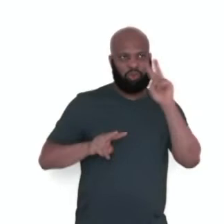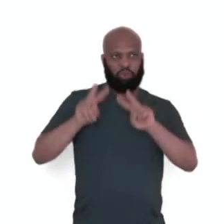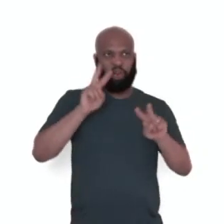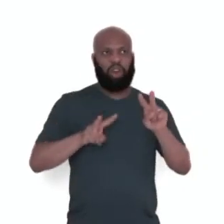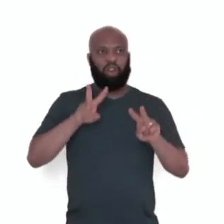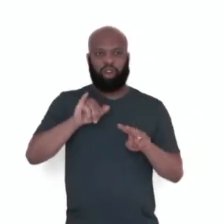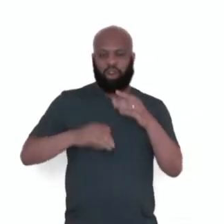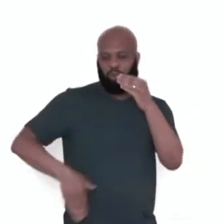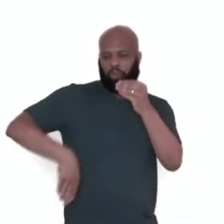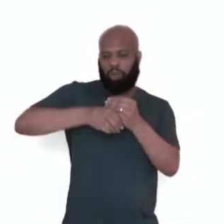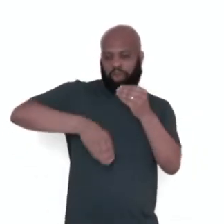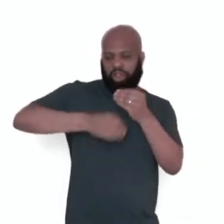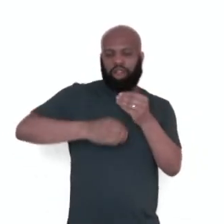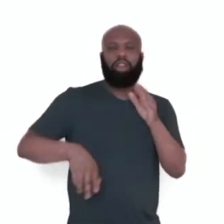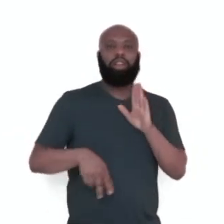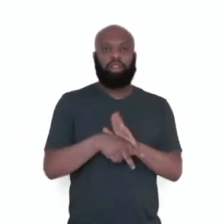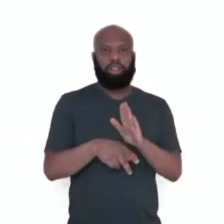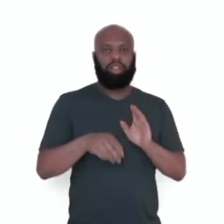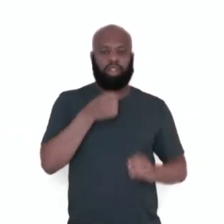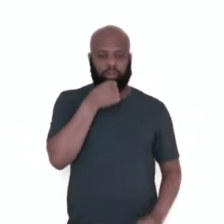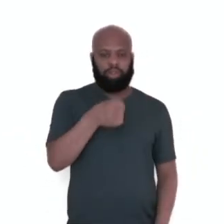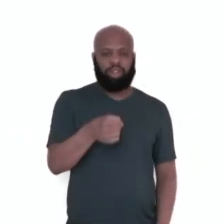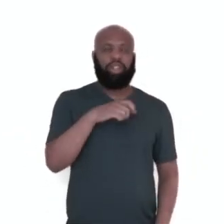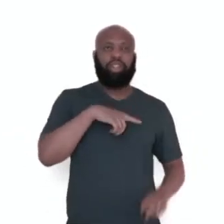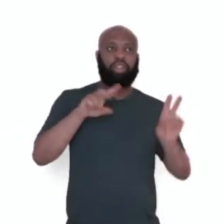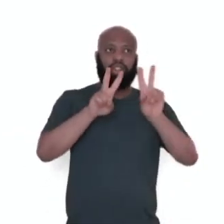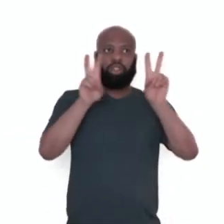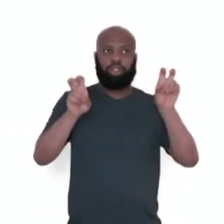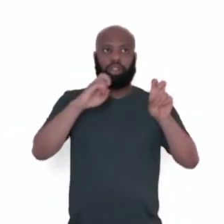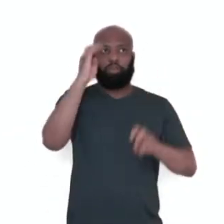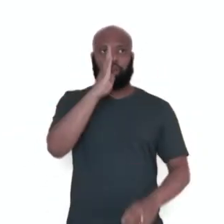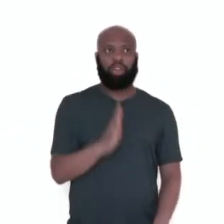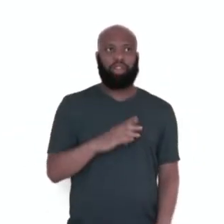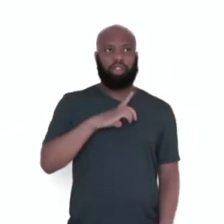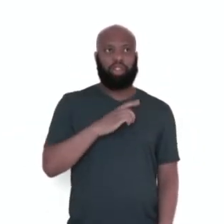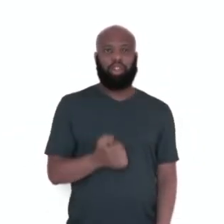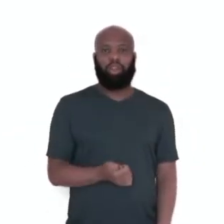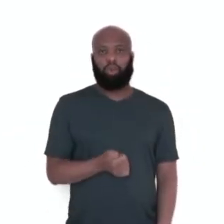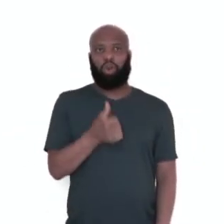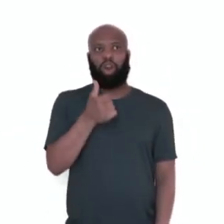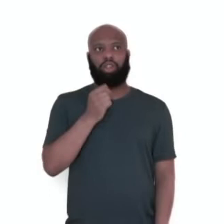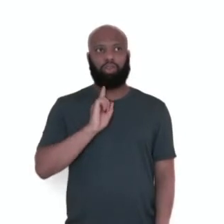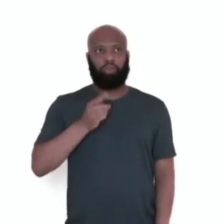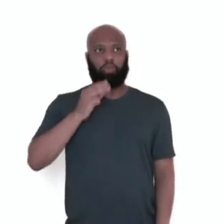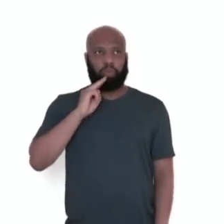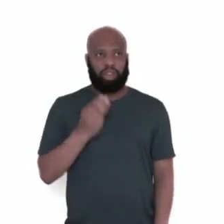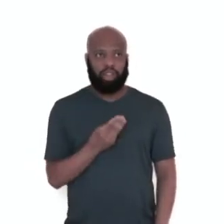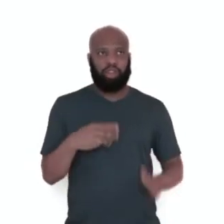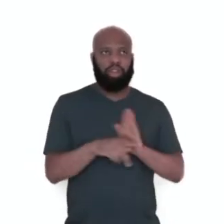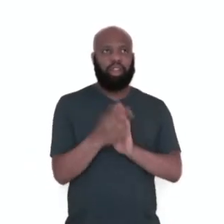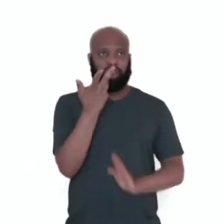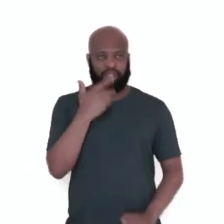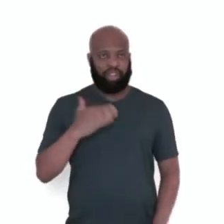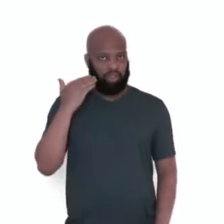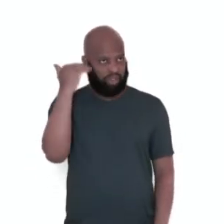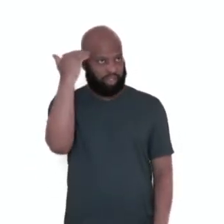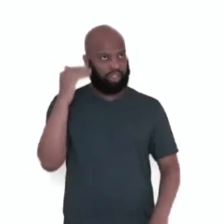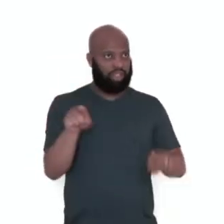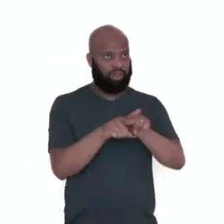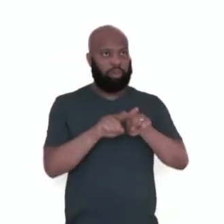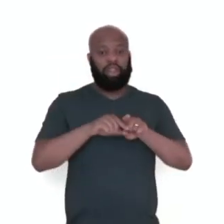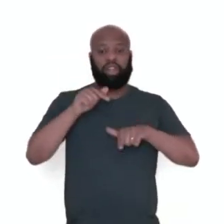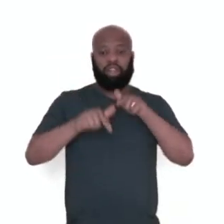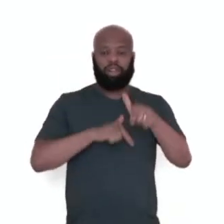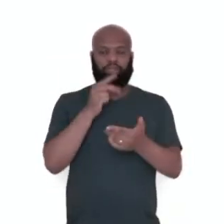complementar a reportagem. O título Brasil tem quase um milhão de crianças e adolescentes em trabalho irregular. E